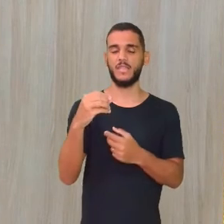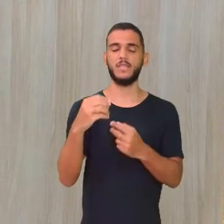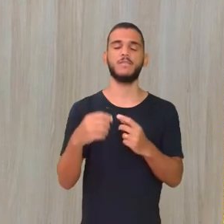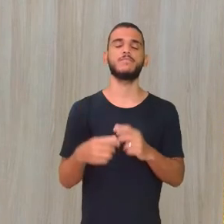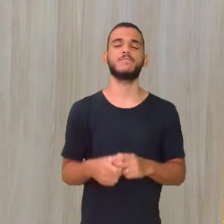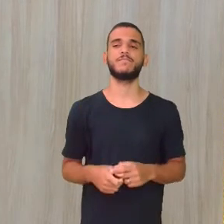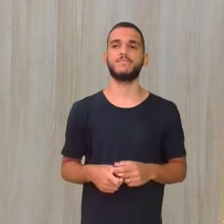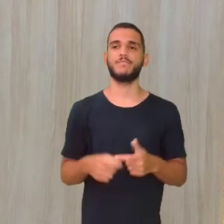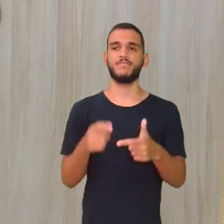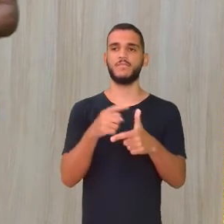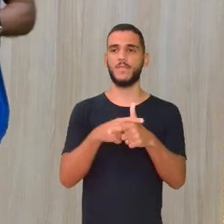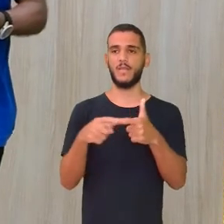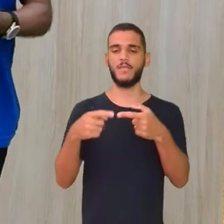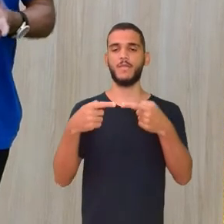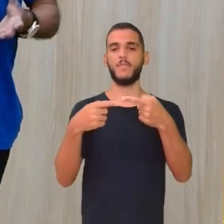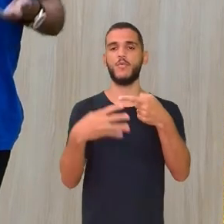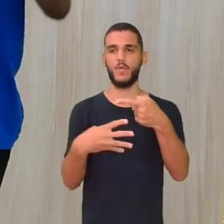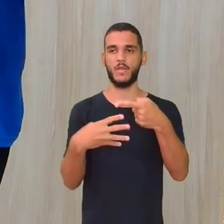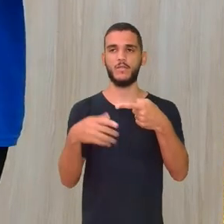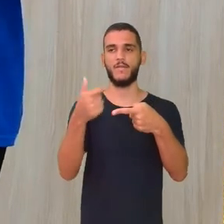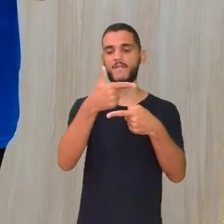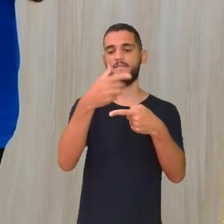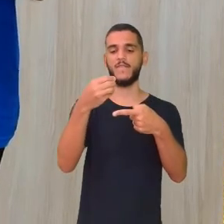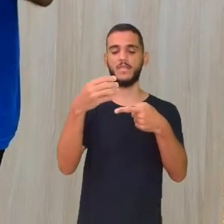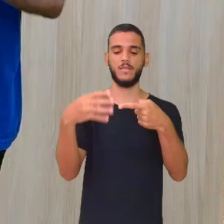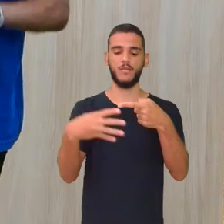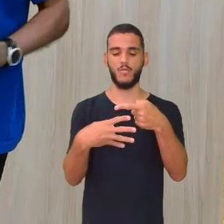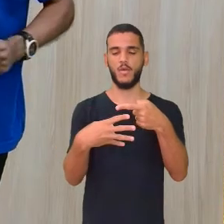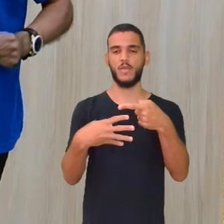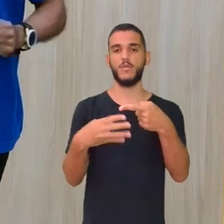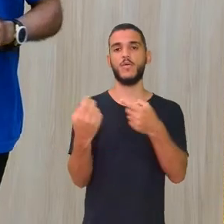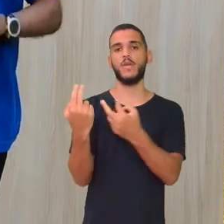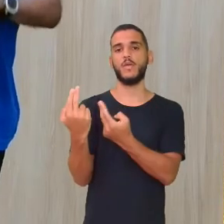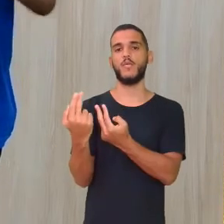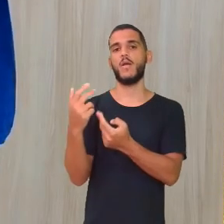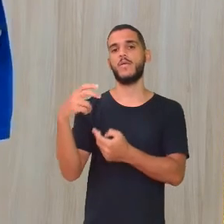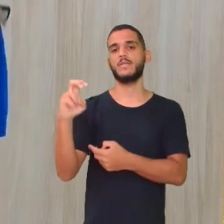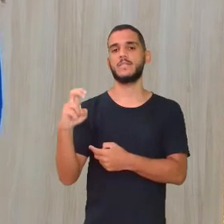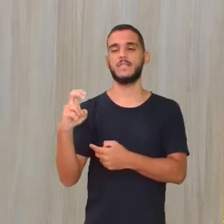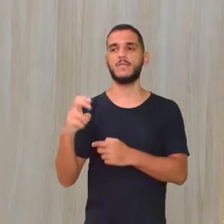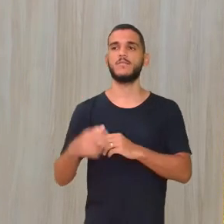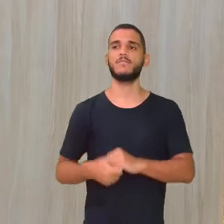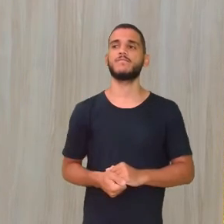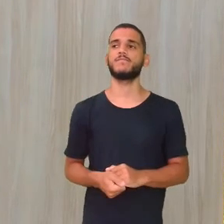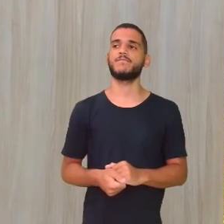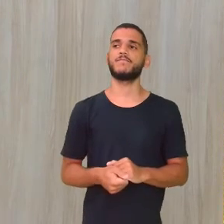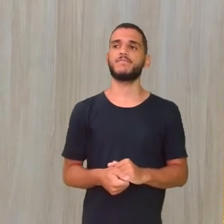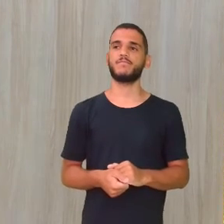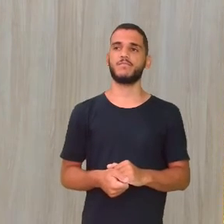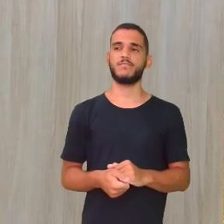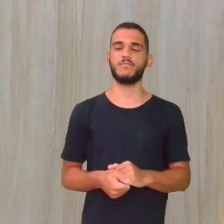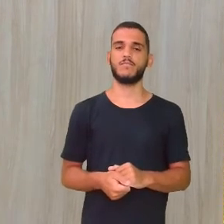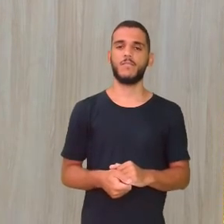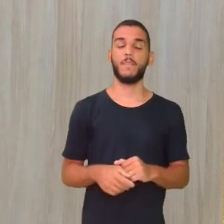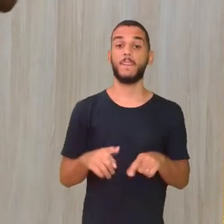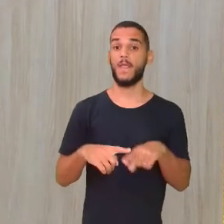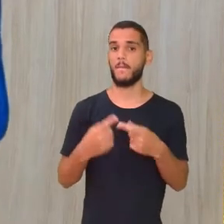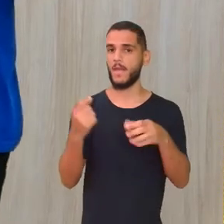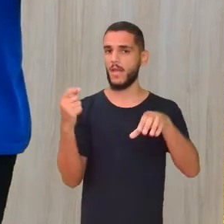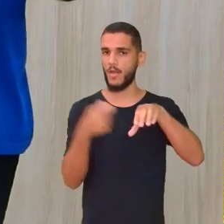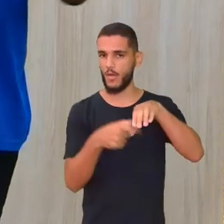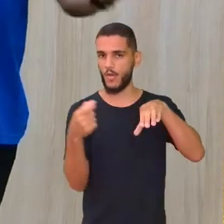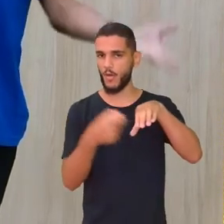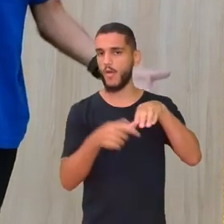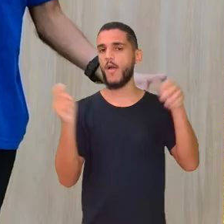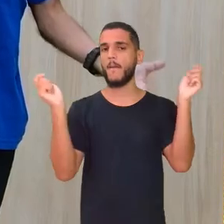somar os 4 E dividir por 4 Isso vai dar A média 5 Isso Ricardinho Mas aí é saldo de gol Saldo